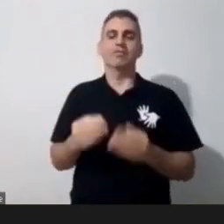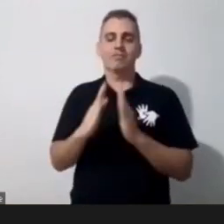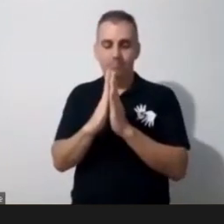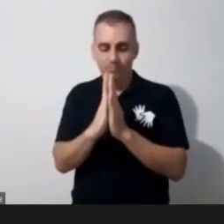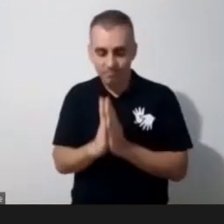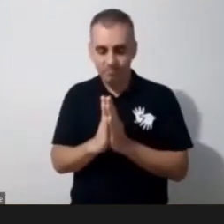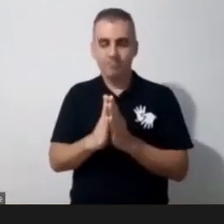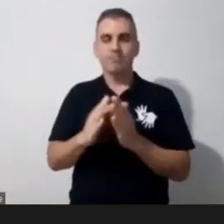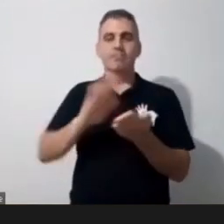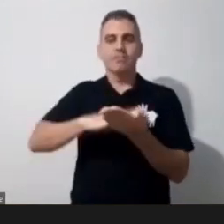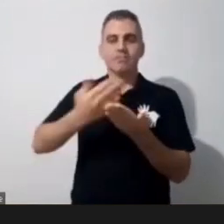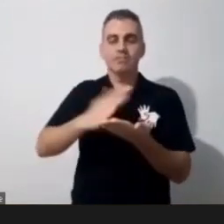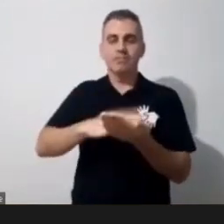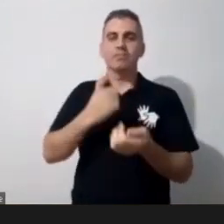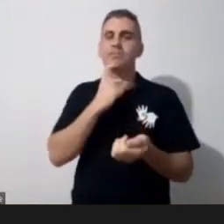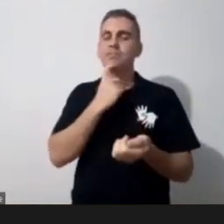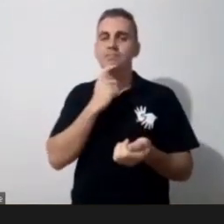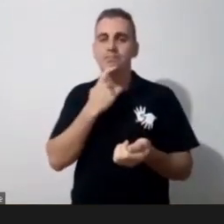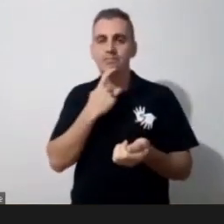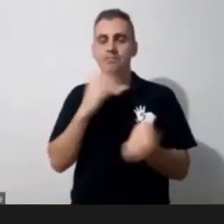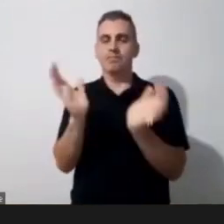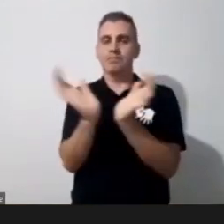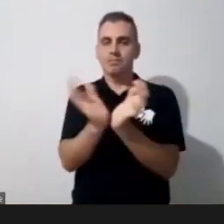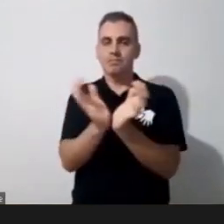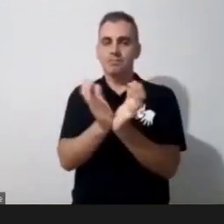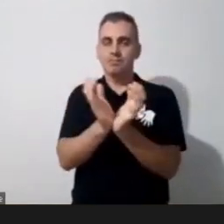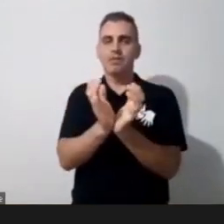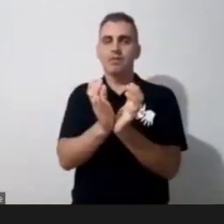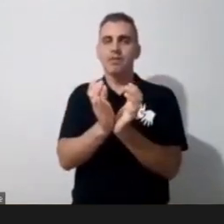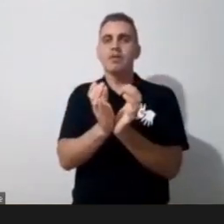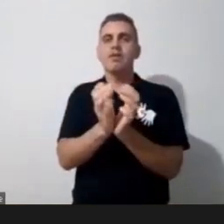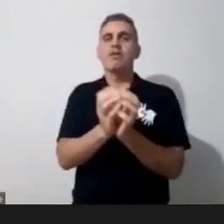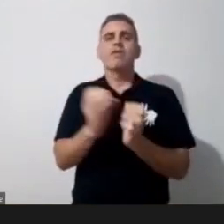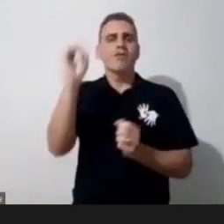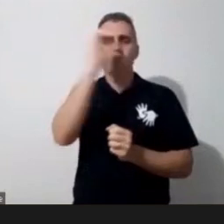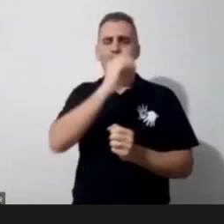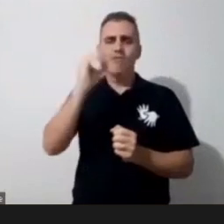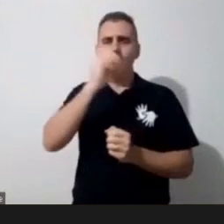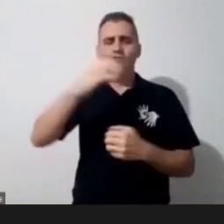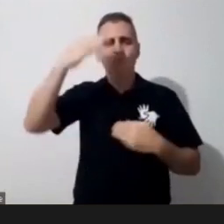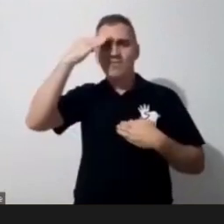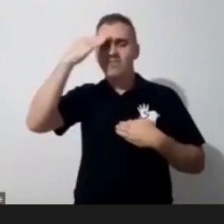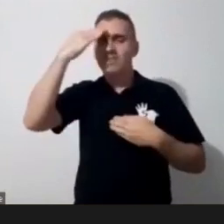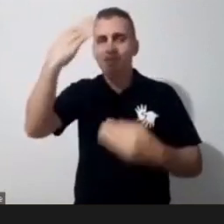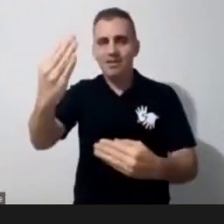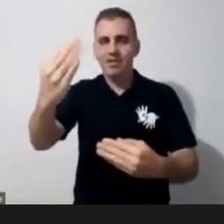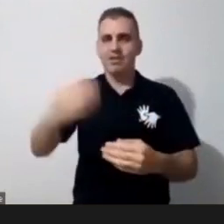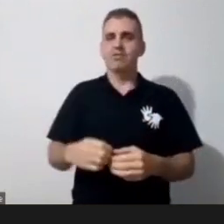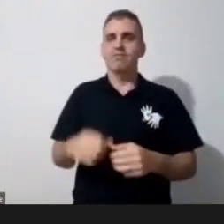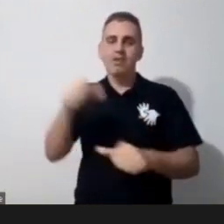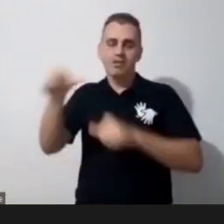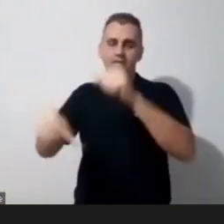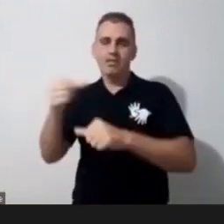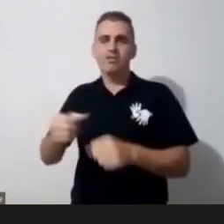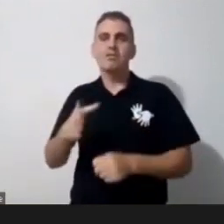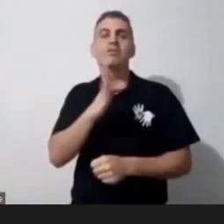e muito obrigada pela troca de conhecimento. Vocês sempre